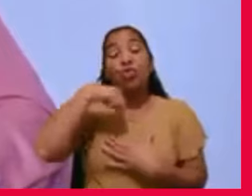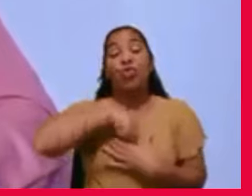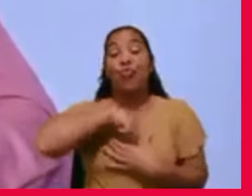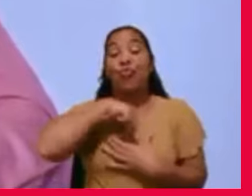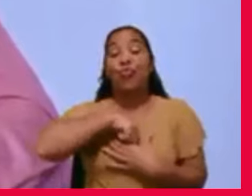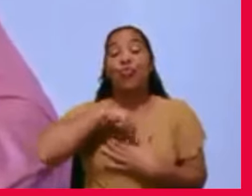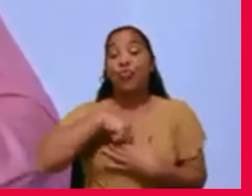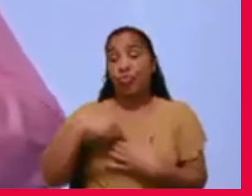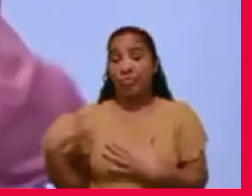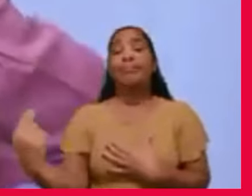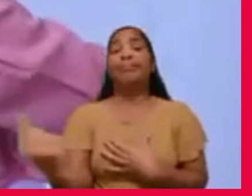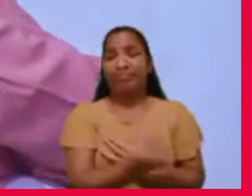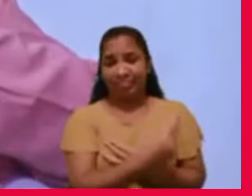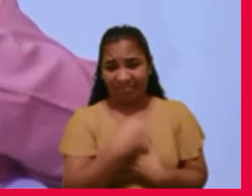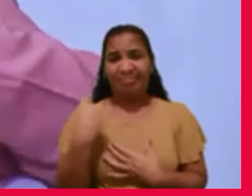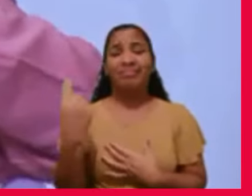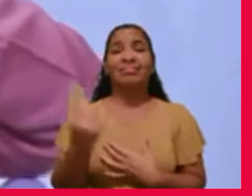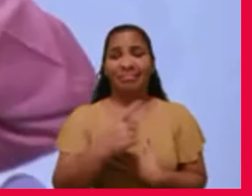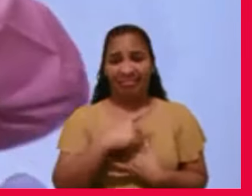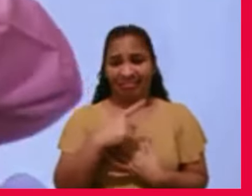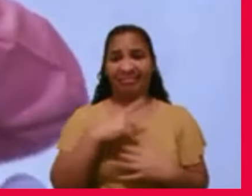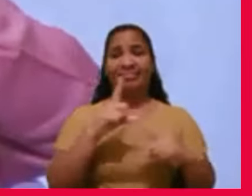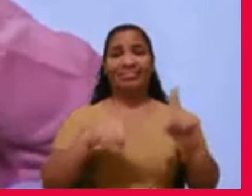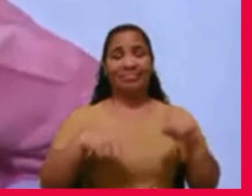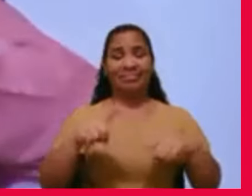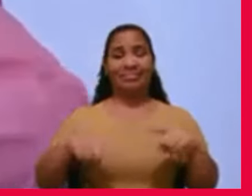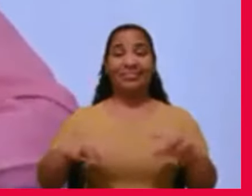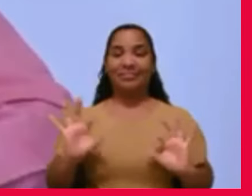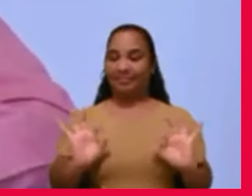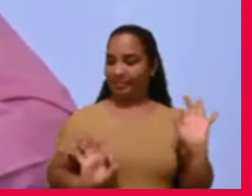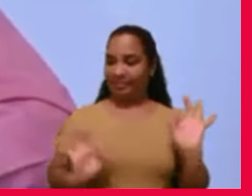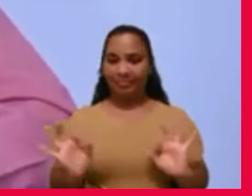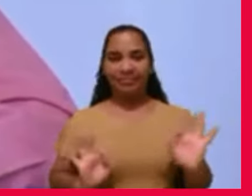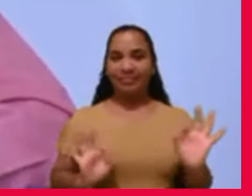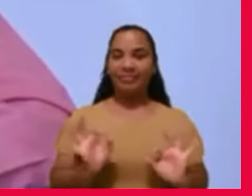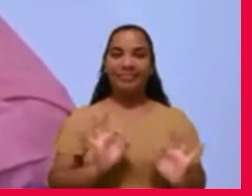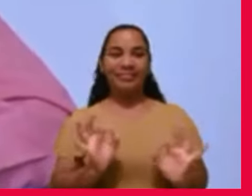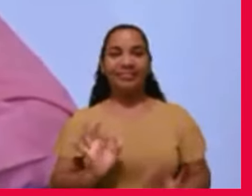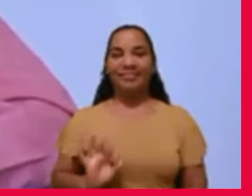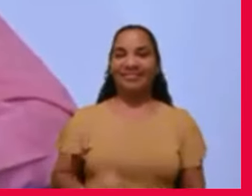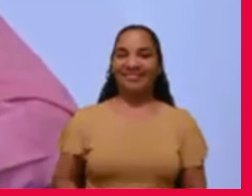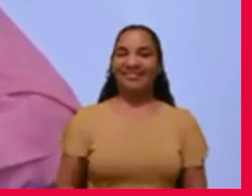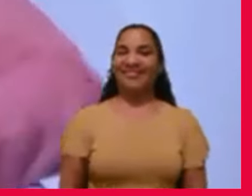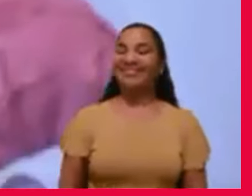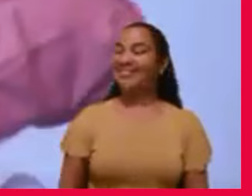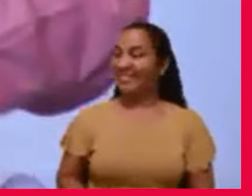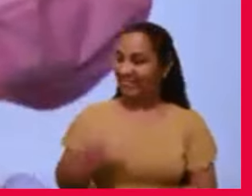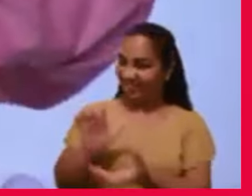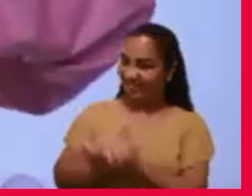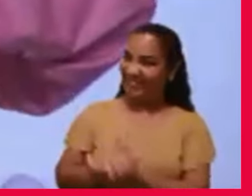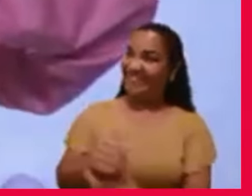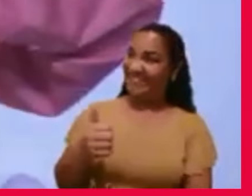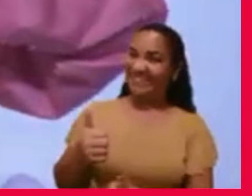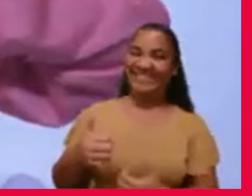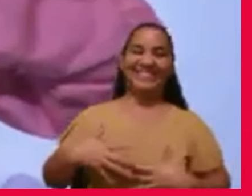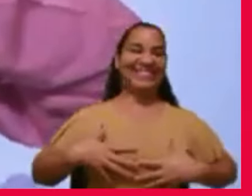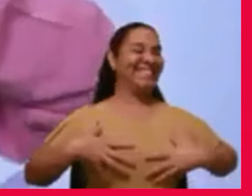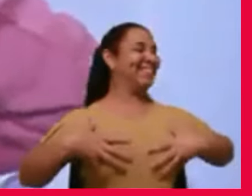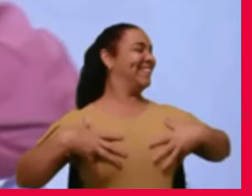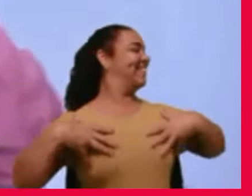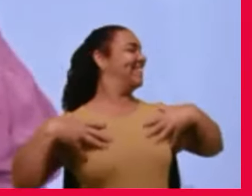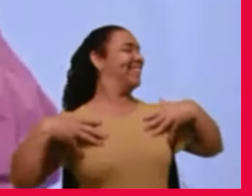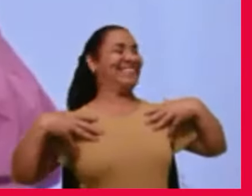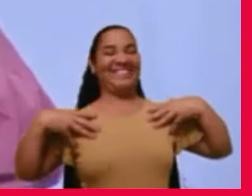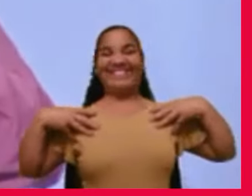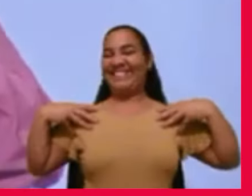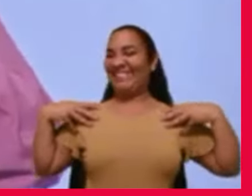já viram quando a mulher se veste, e ela chega assim, o marido diz, ah, está bem, meu bem, ela fica, ou então